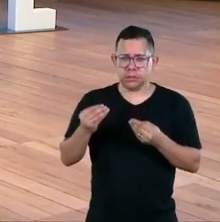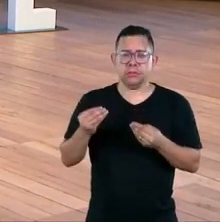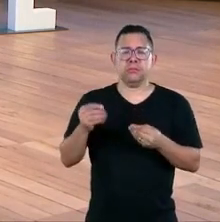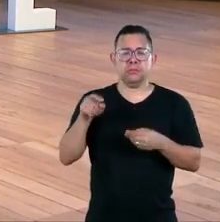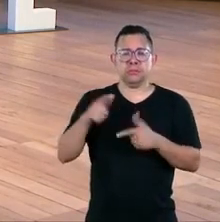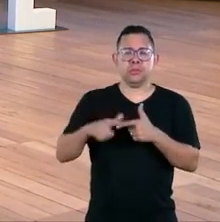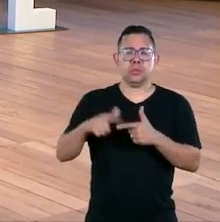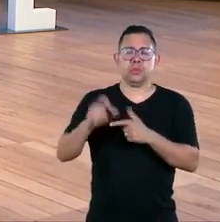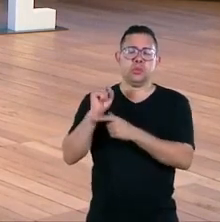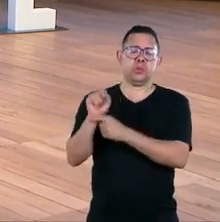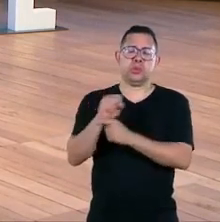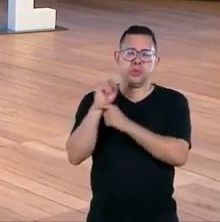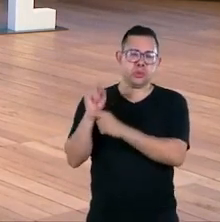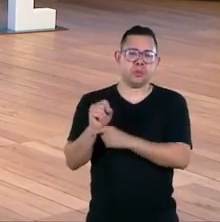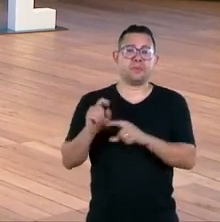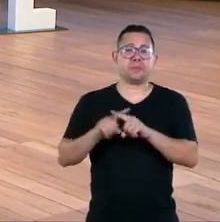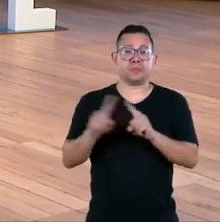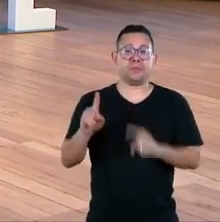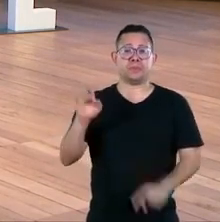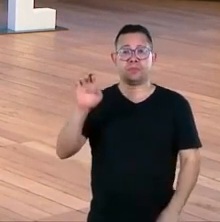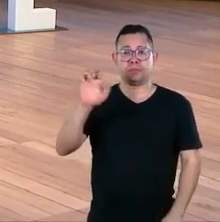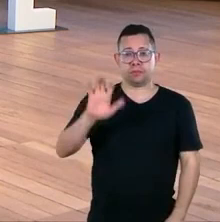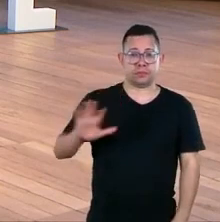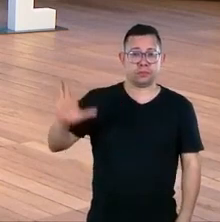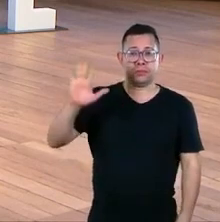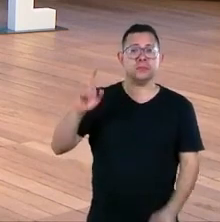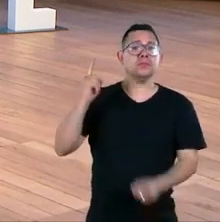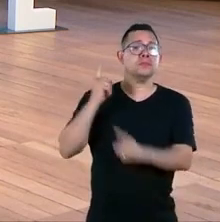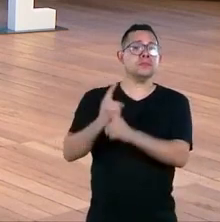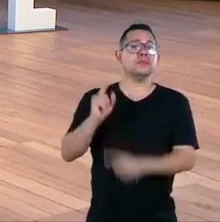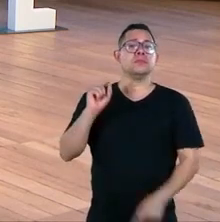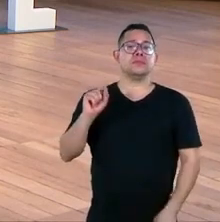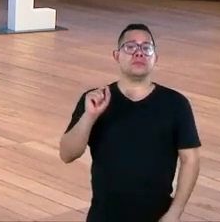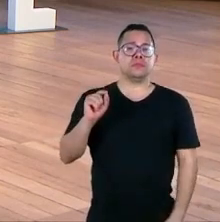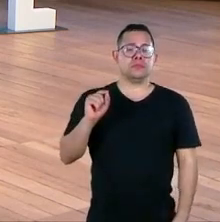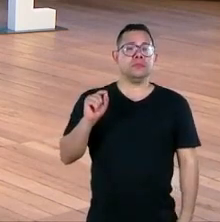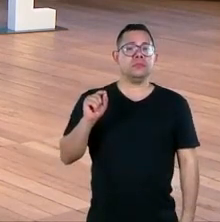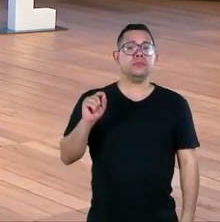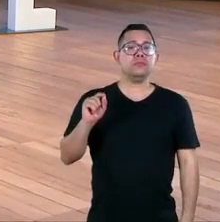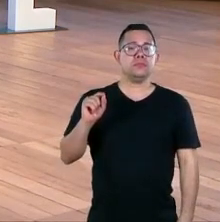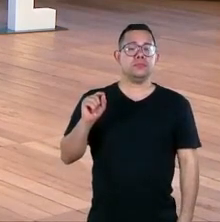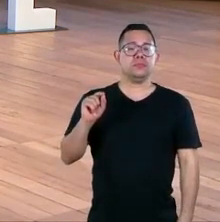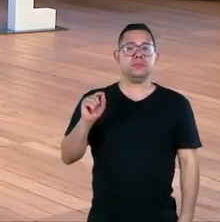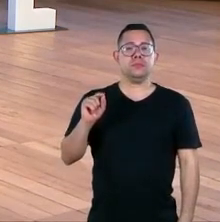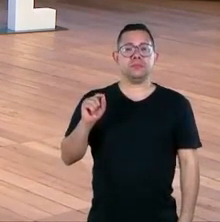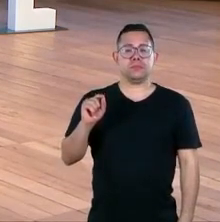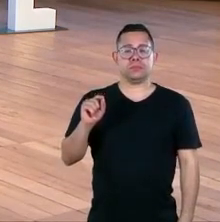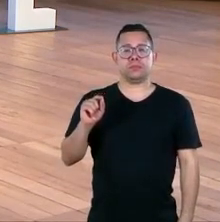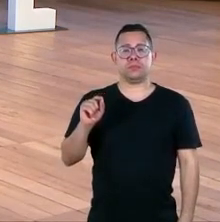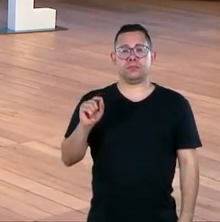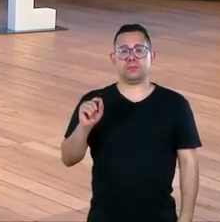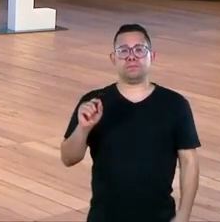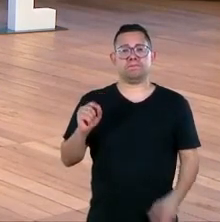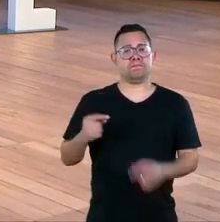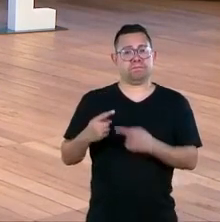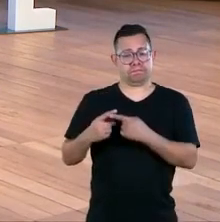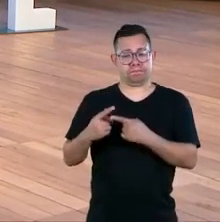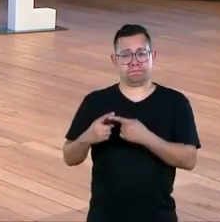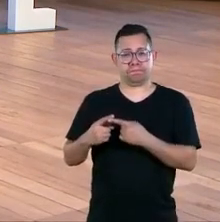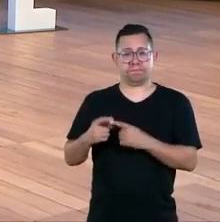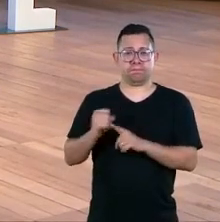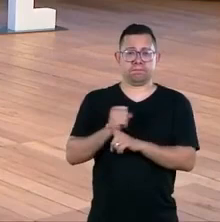das saídas que a Europa encontrou ou que descobriu na época e veio naturalmente porque a sociedade